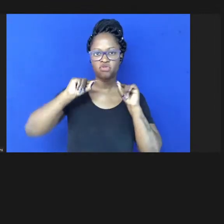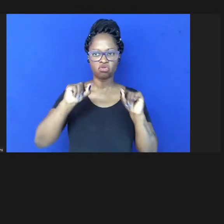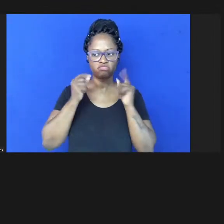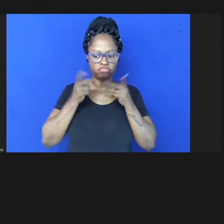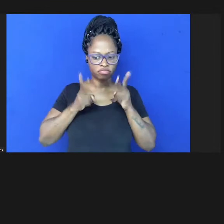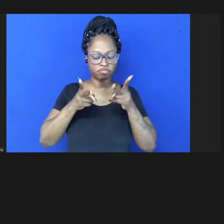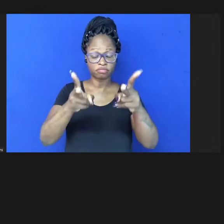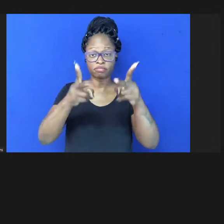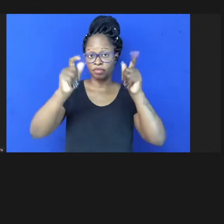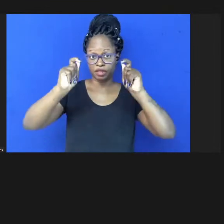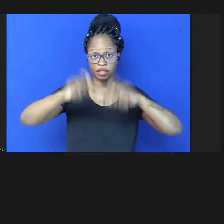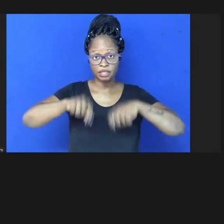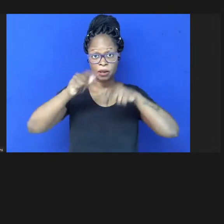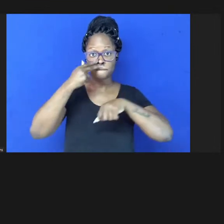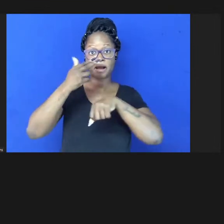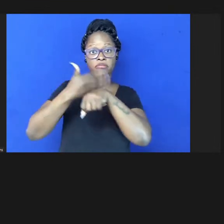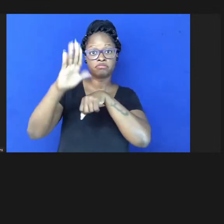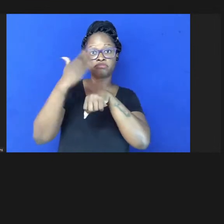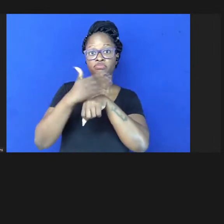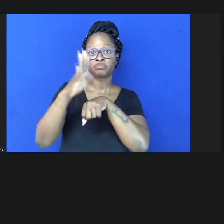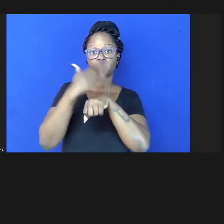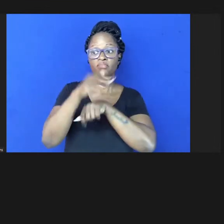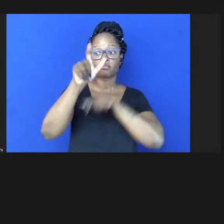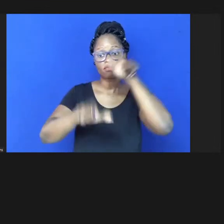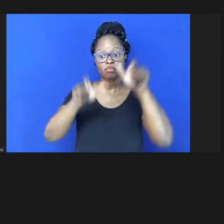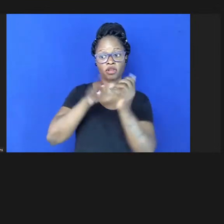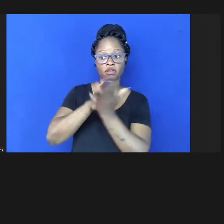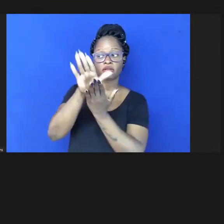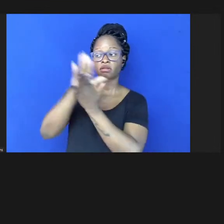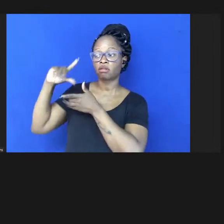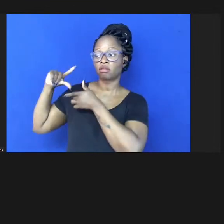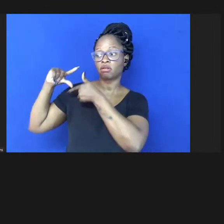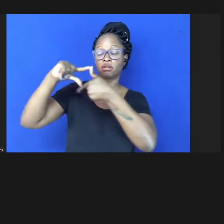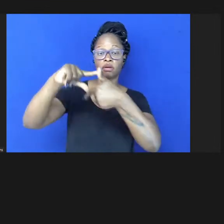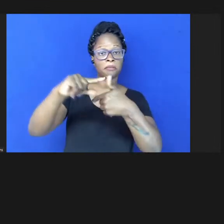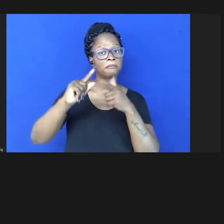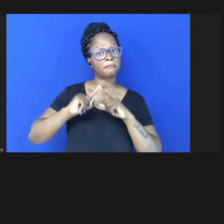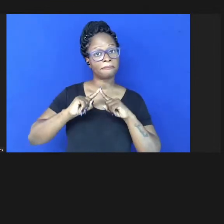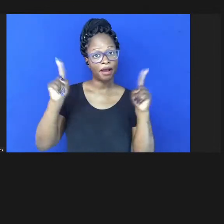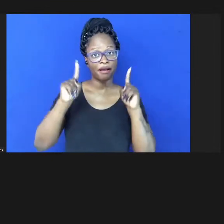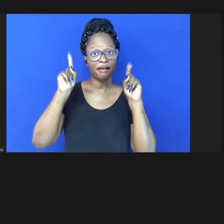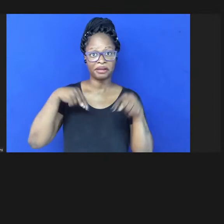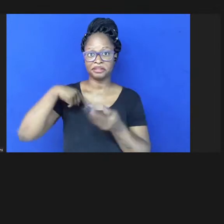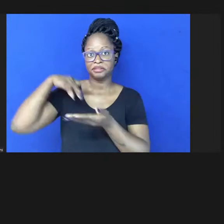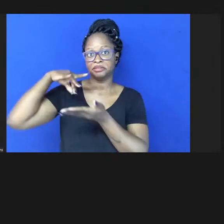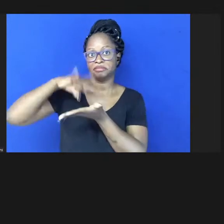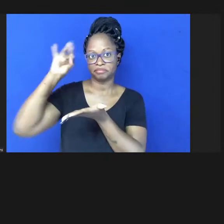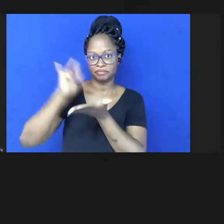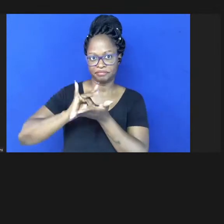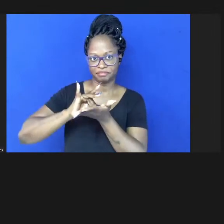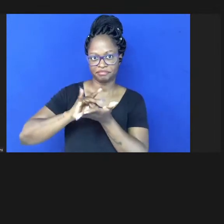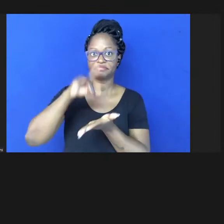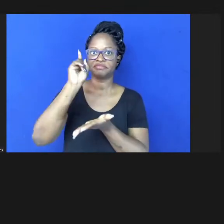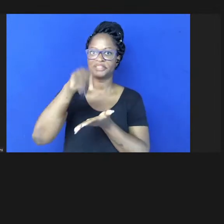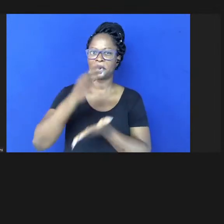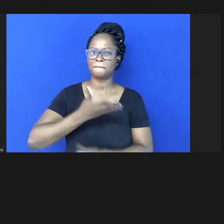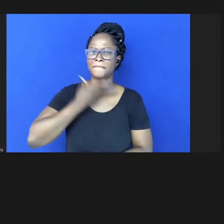a prática daqueles que publicam de forma tradicional mas é um fato é melhor